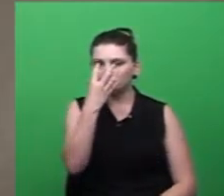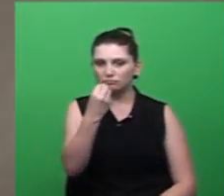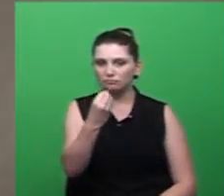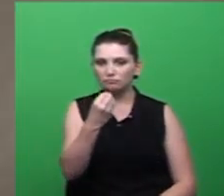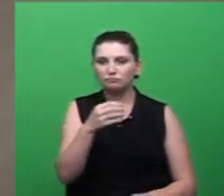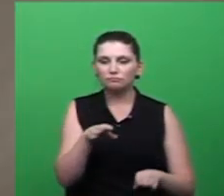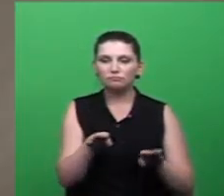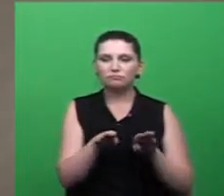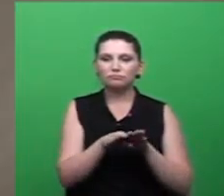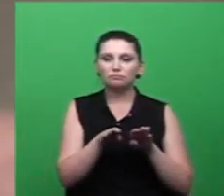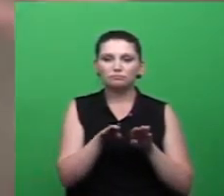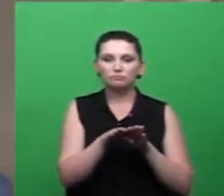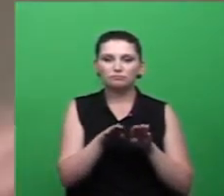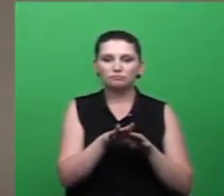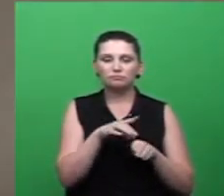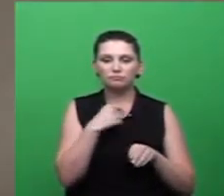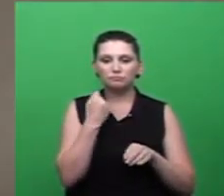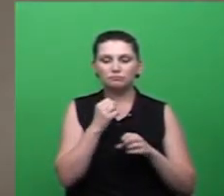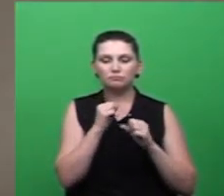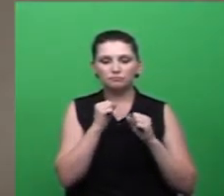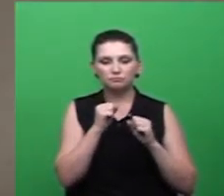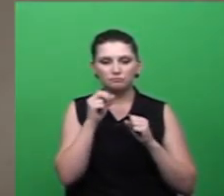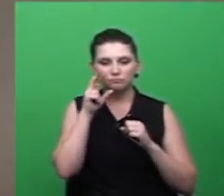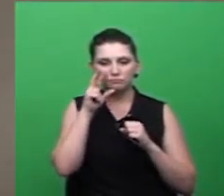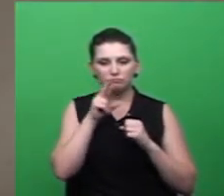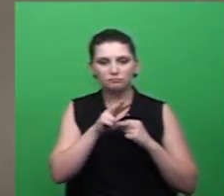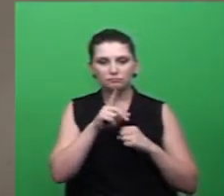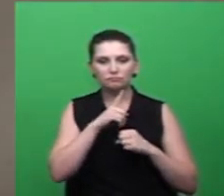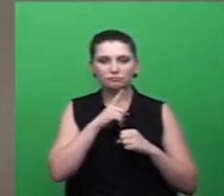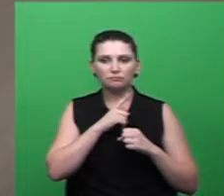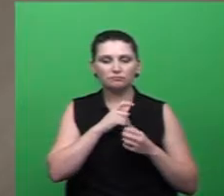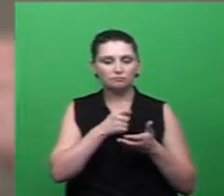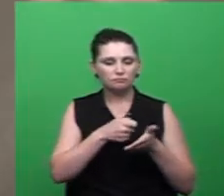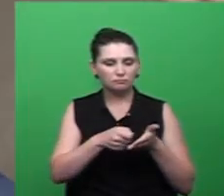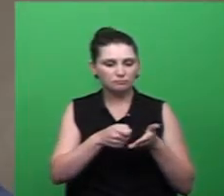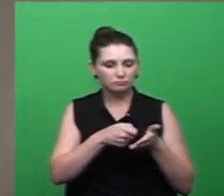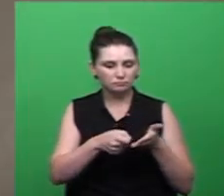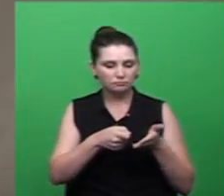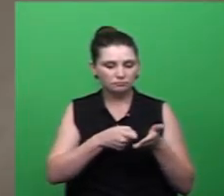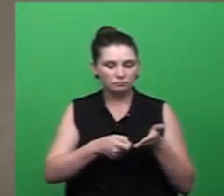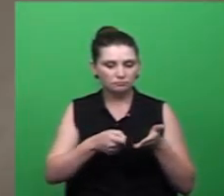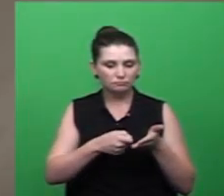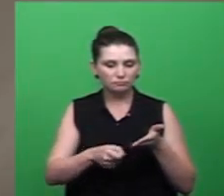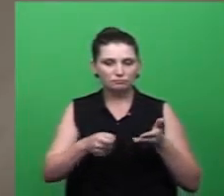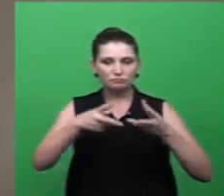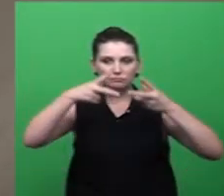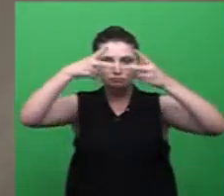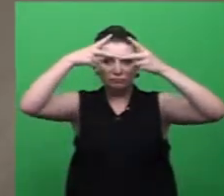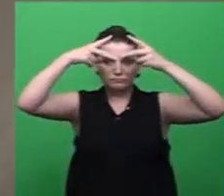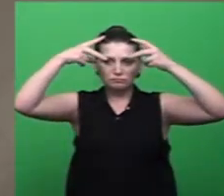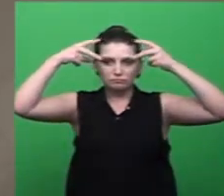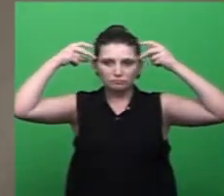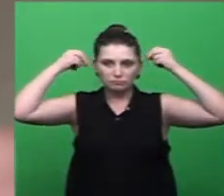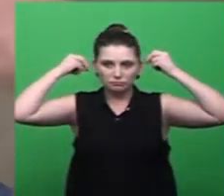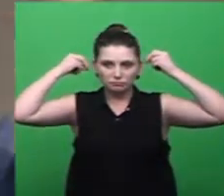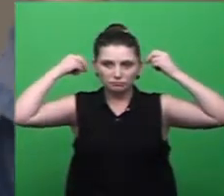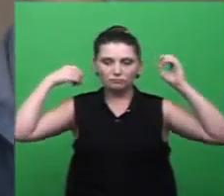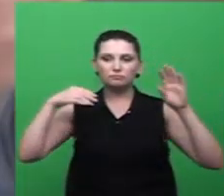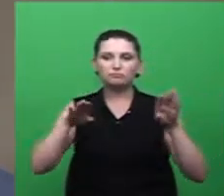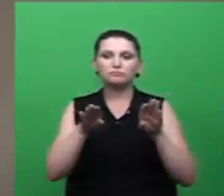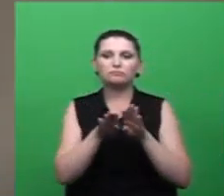e a gente vem, então, tendo aí vários registros que as enfermeiras, muitas parcerias